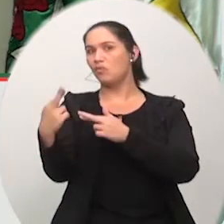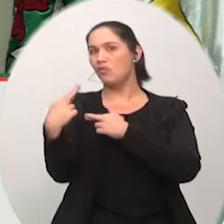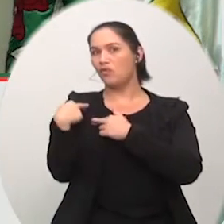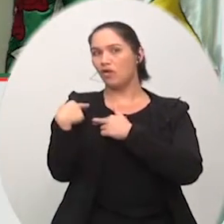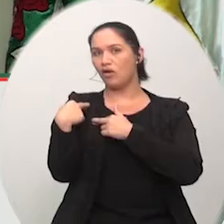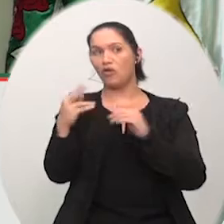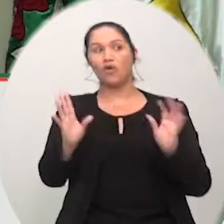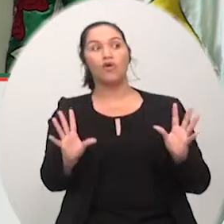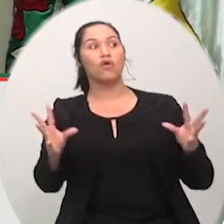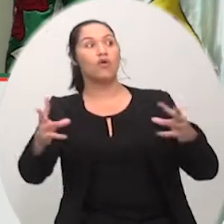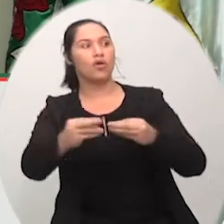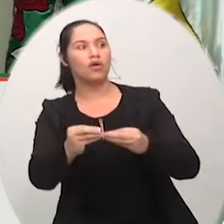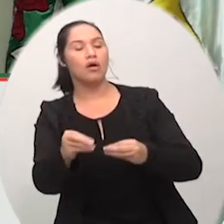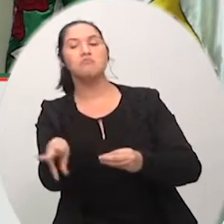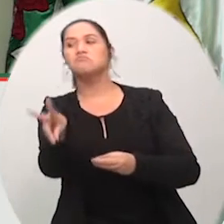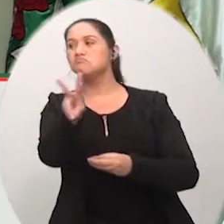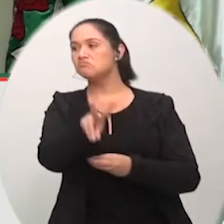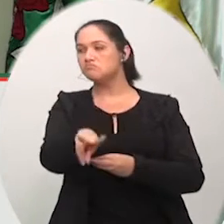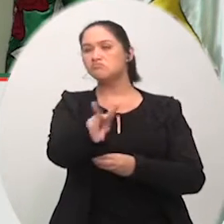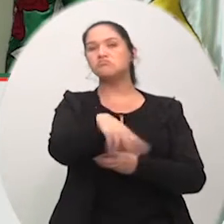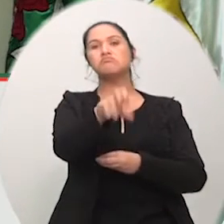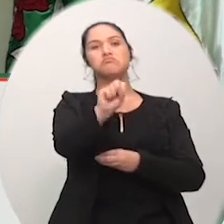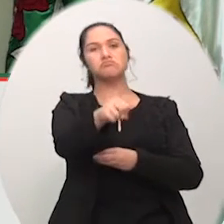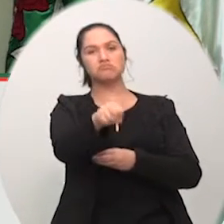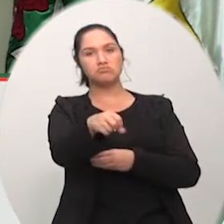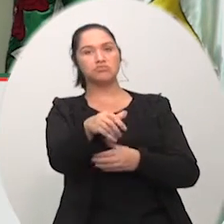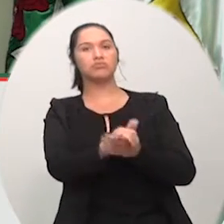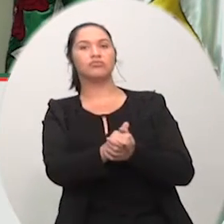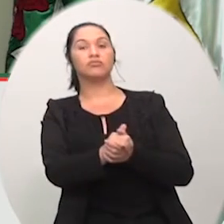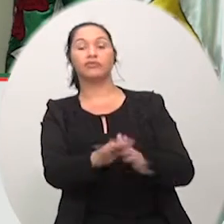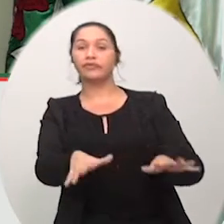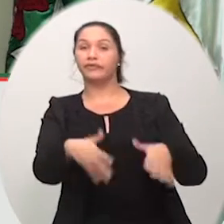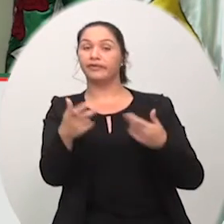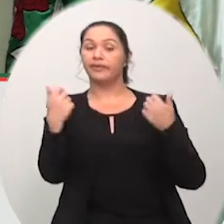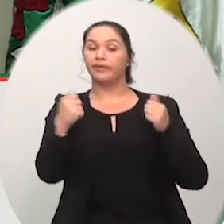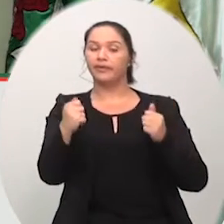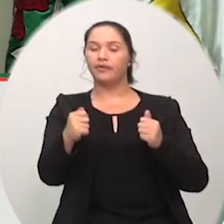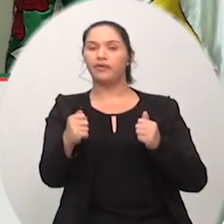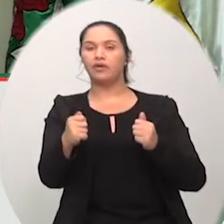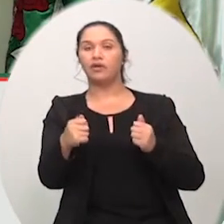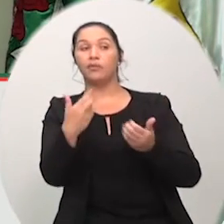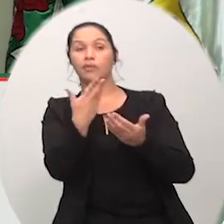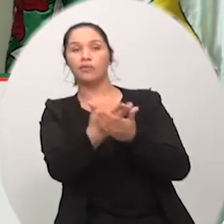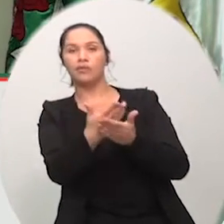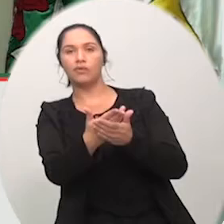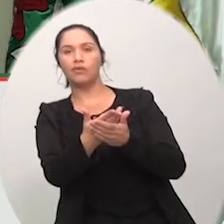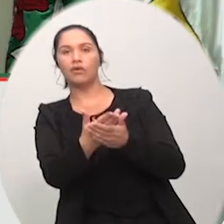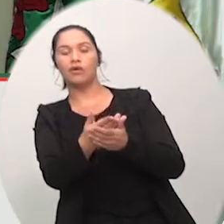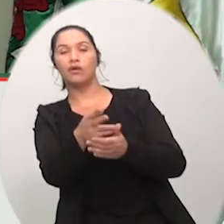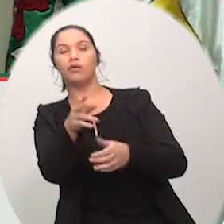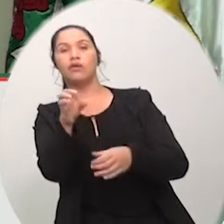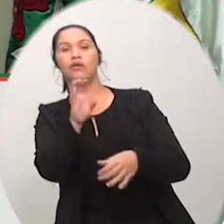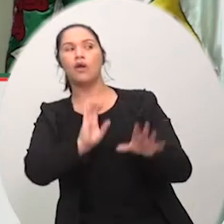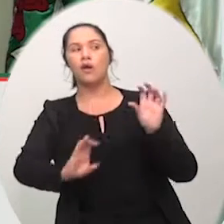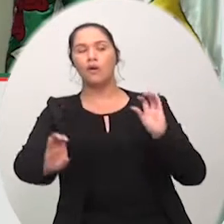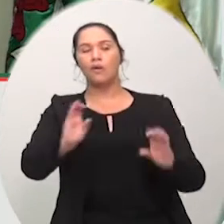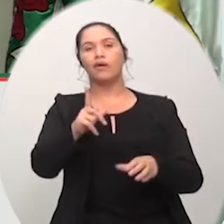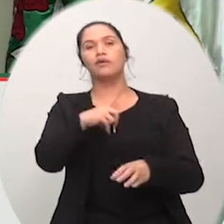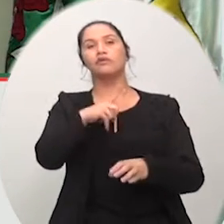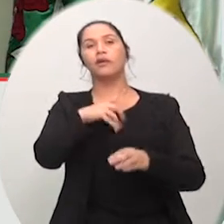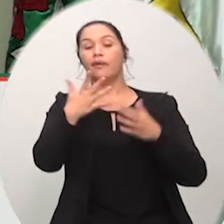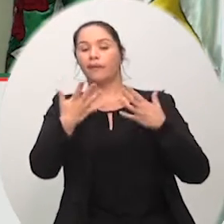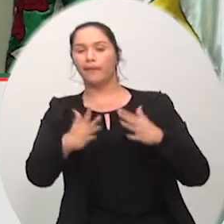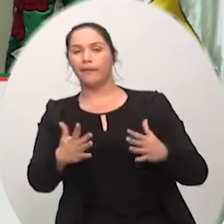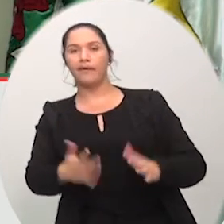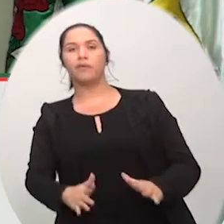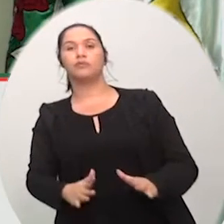são de todos. Então, nós temos que acompanhar, temos que ter a cautela necessária para não transformar, inclusive, não